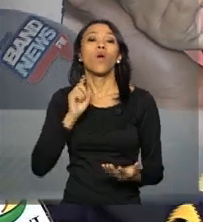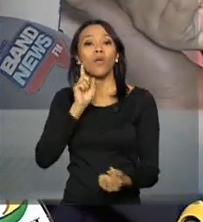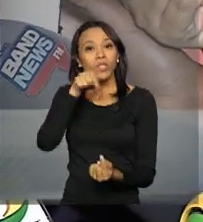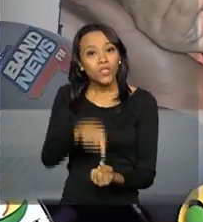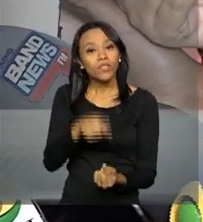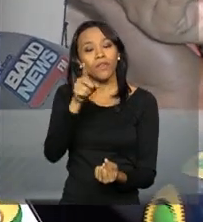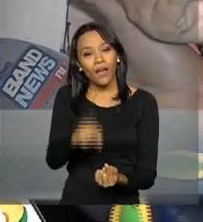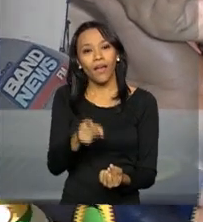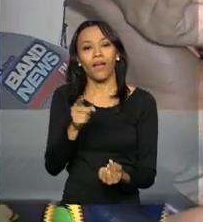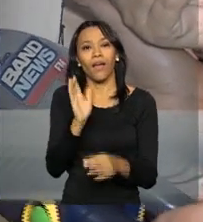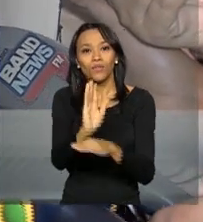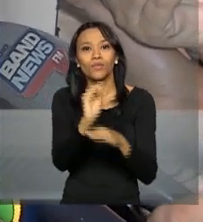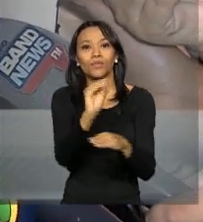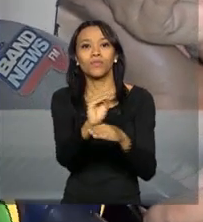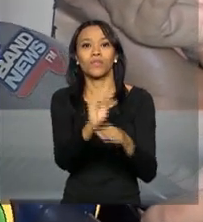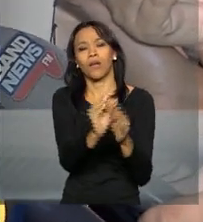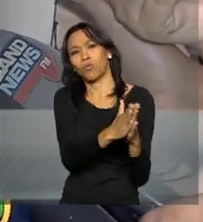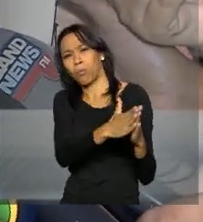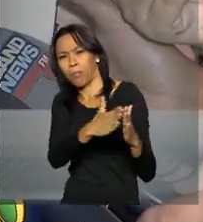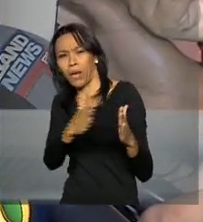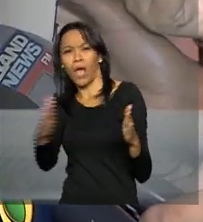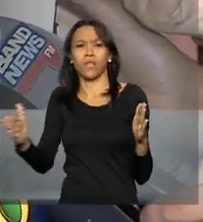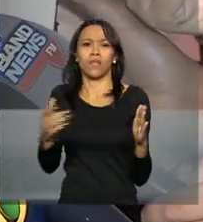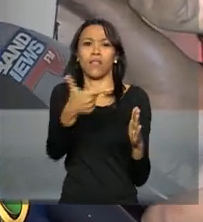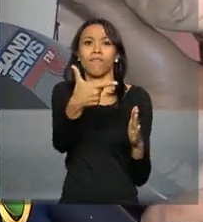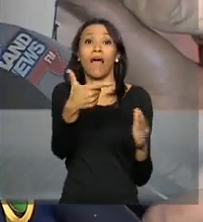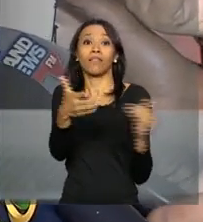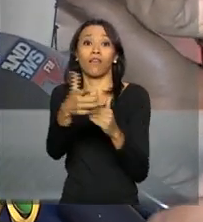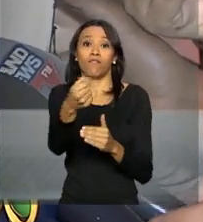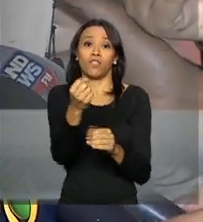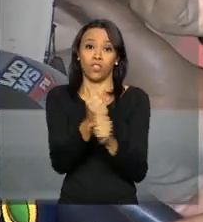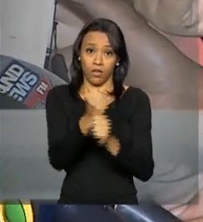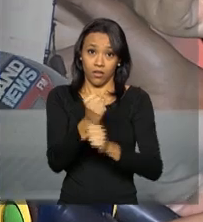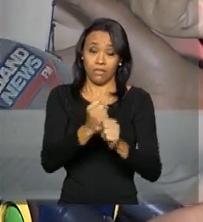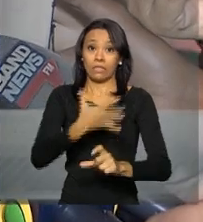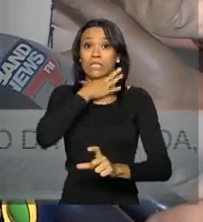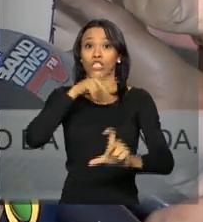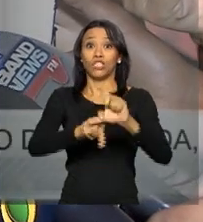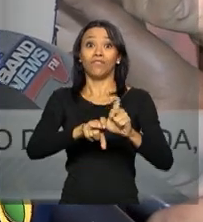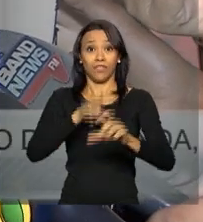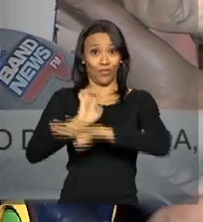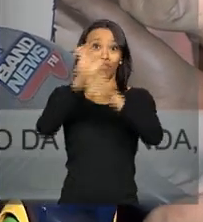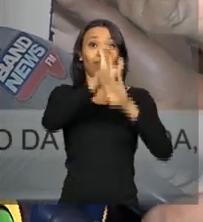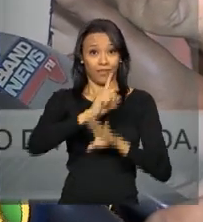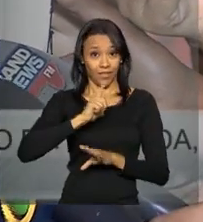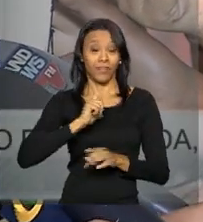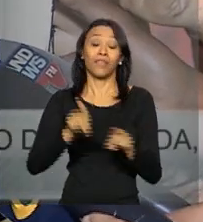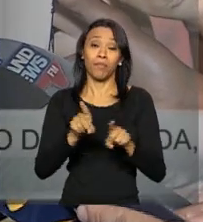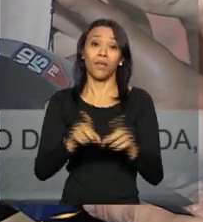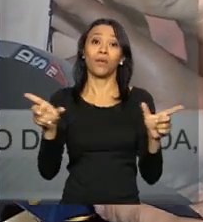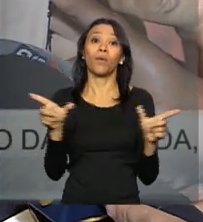os estados têm com a União em até 20 anos, incluindo também as dívidas que os estados têm com o BNDES.